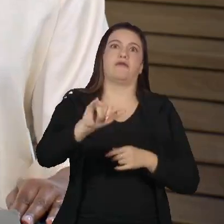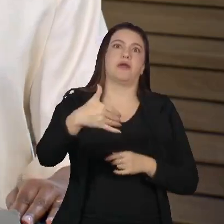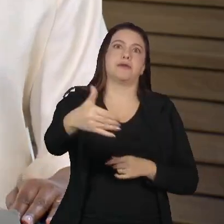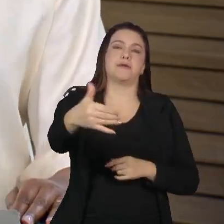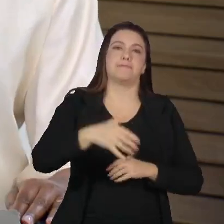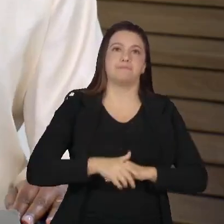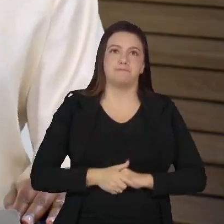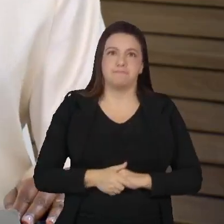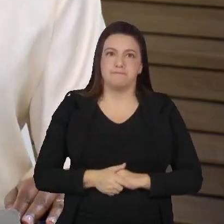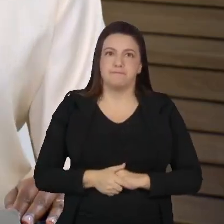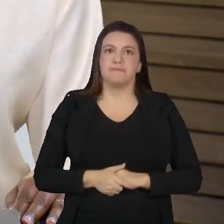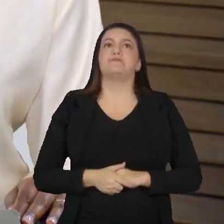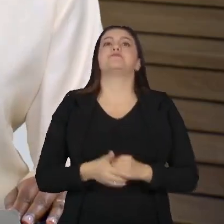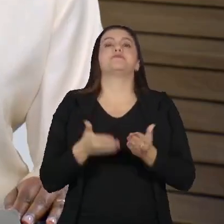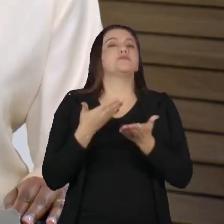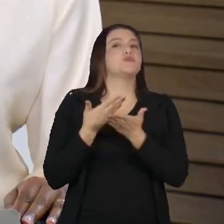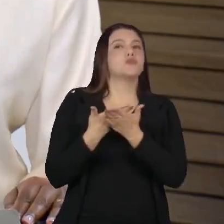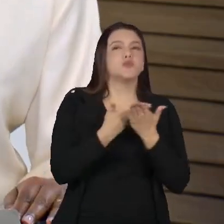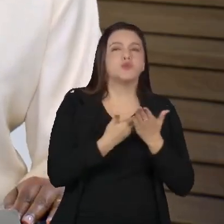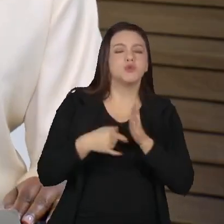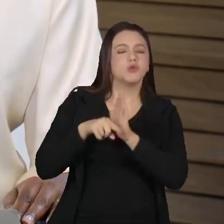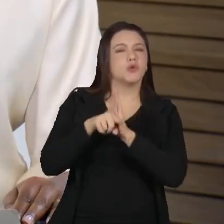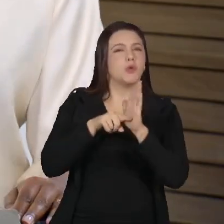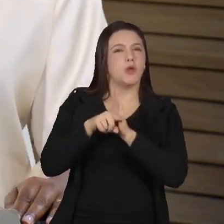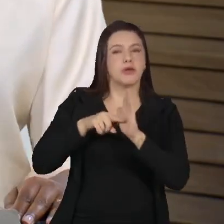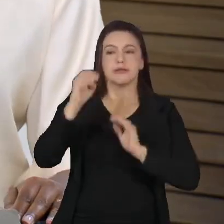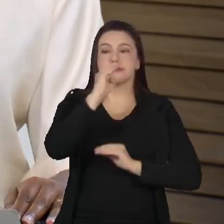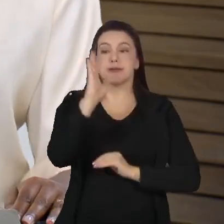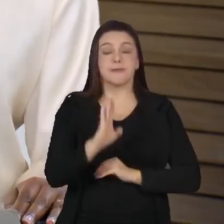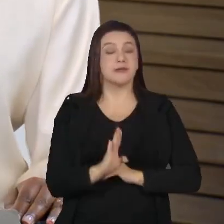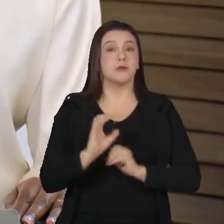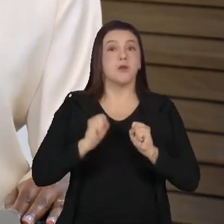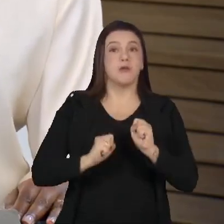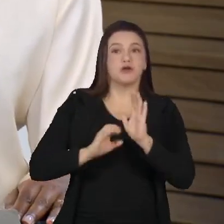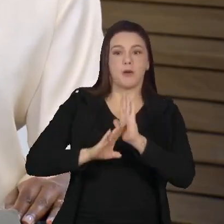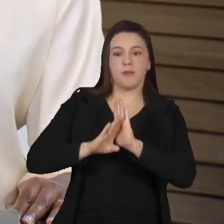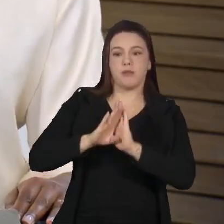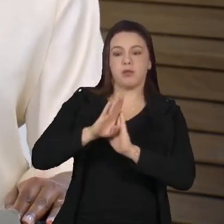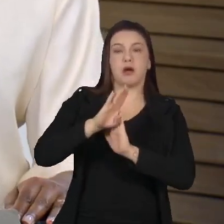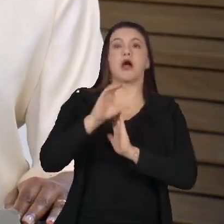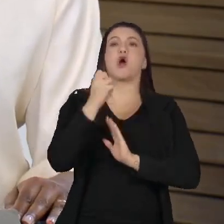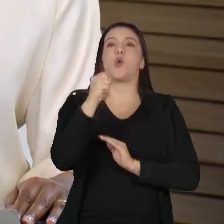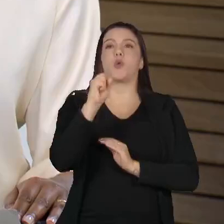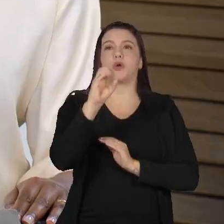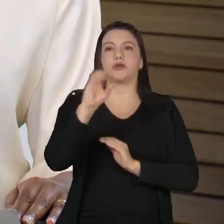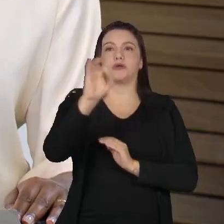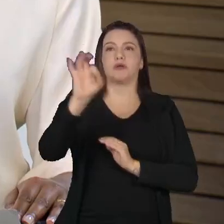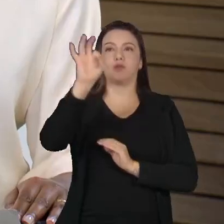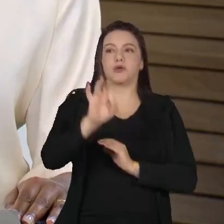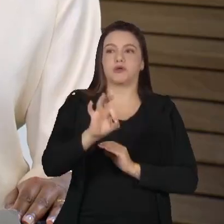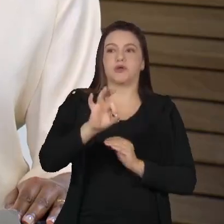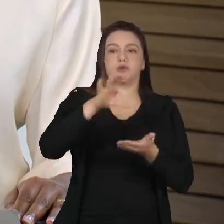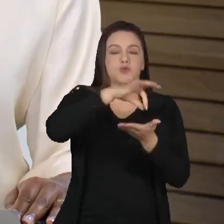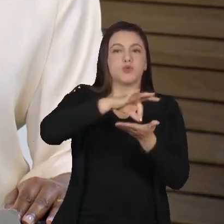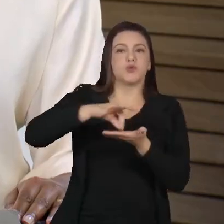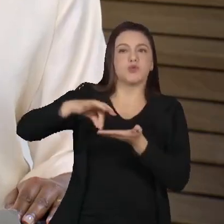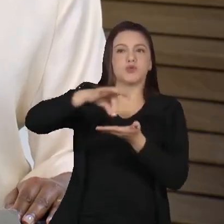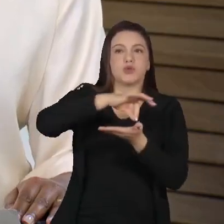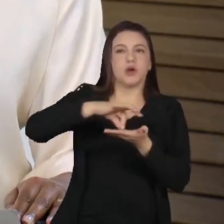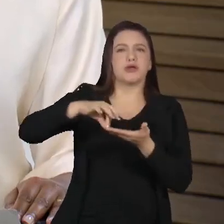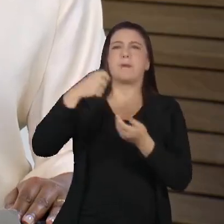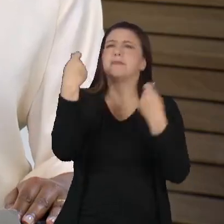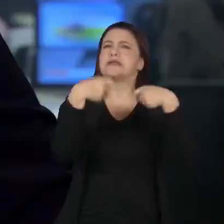Um estudo indica que o Brasil pode aumentar em 80% o plantio de soja sem a necessidade de